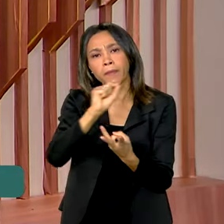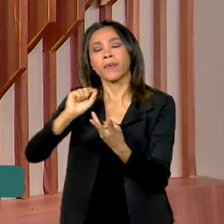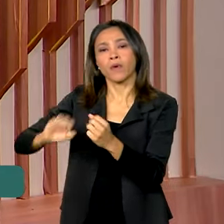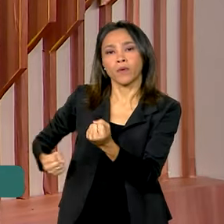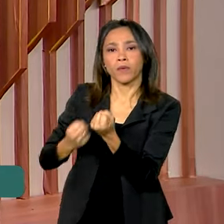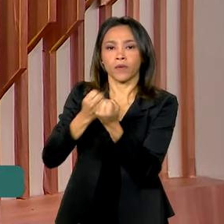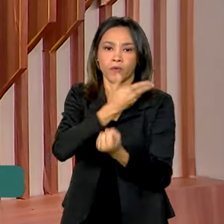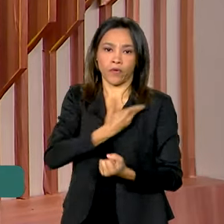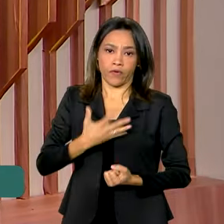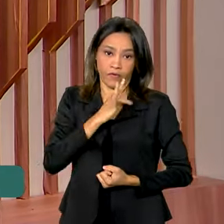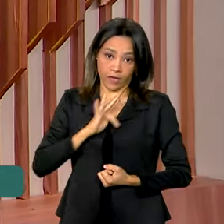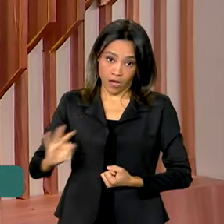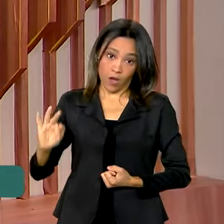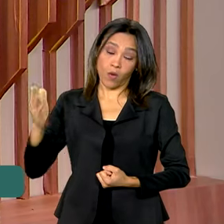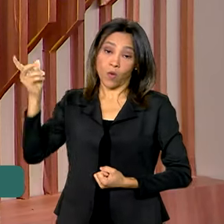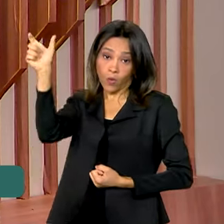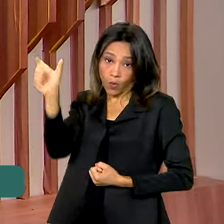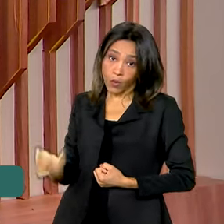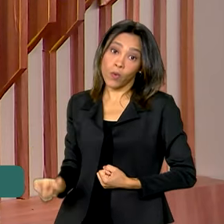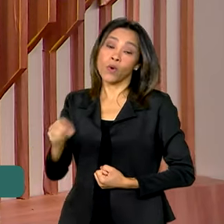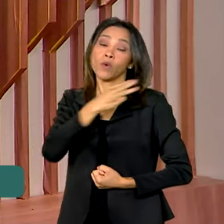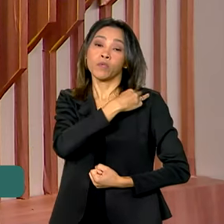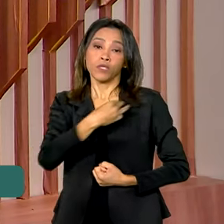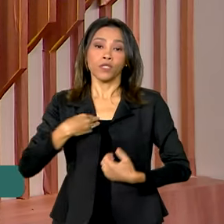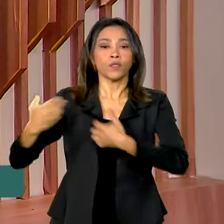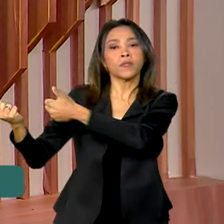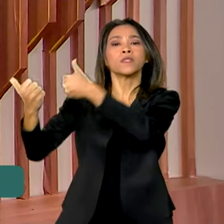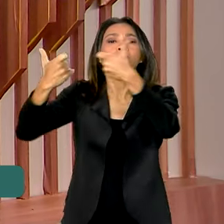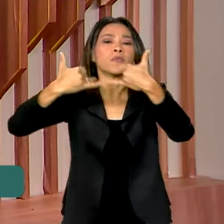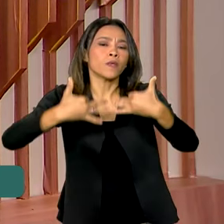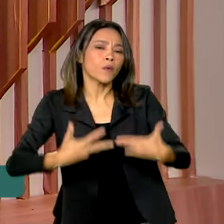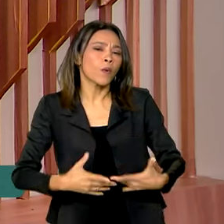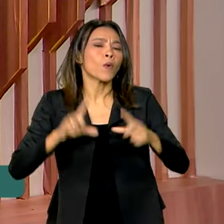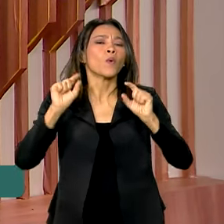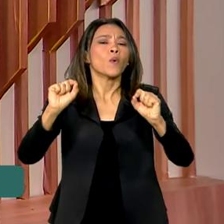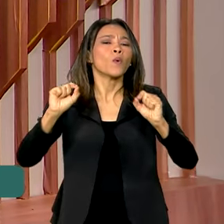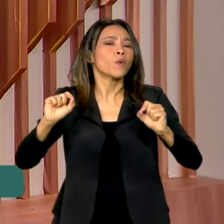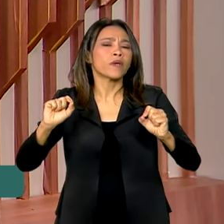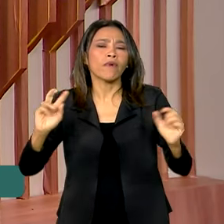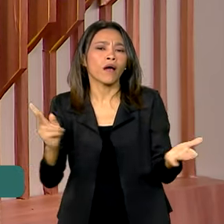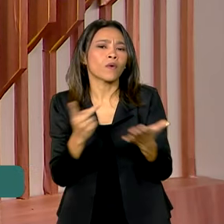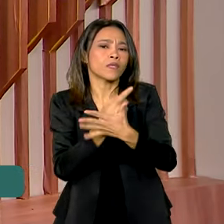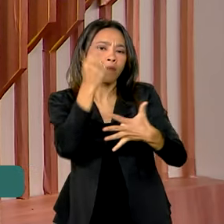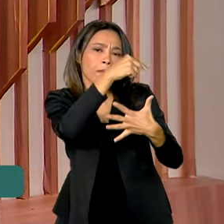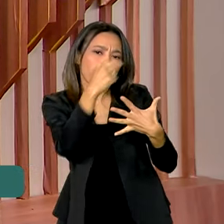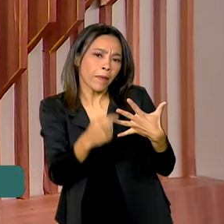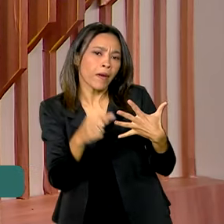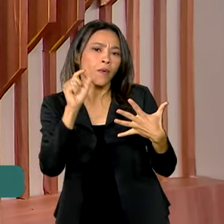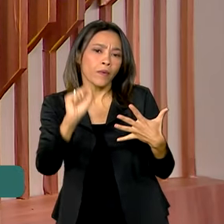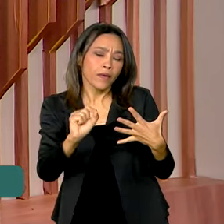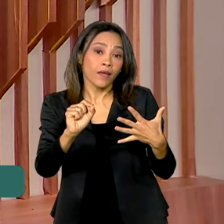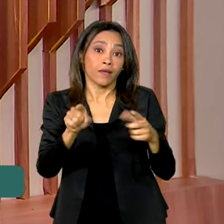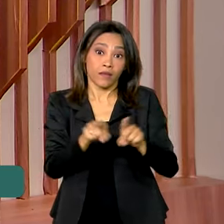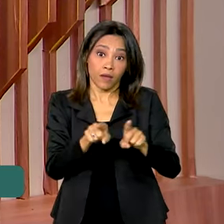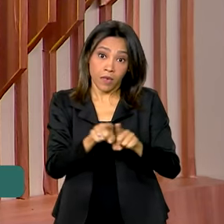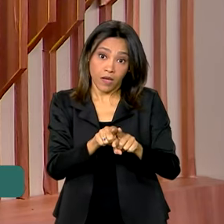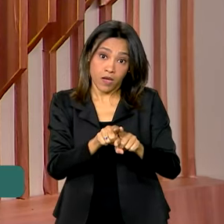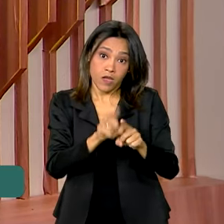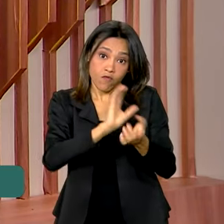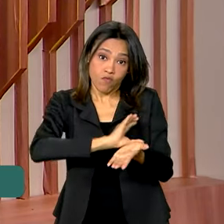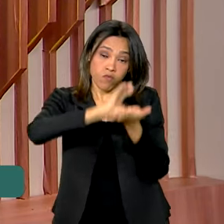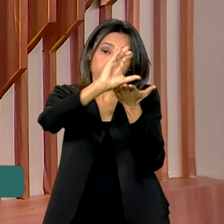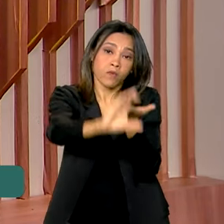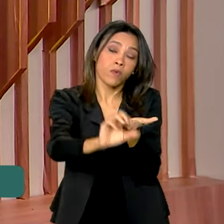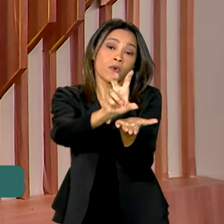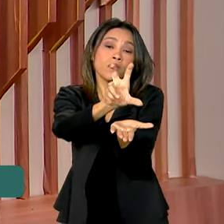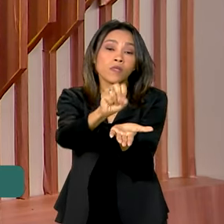ministro do Turismo, Celso Sabino, falou sobre as atrações previstas, entre elas, a liberação de 50 milhões